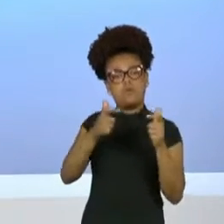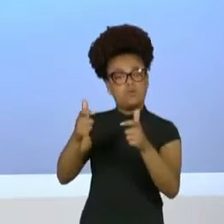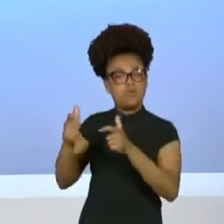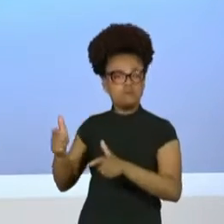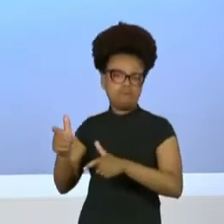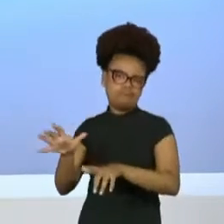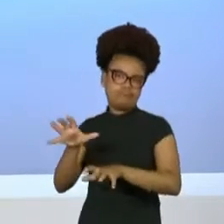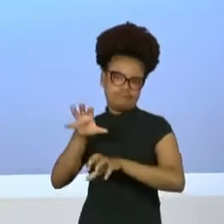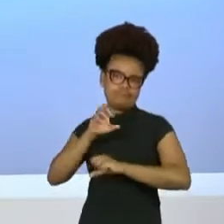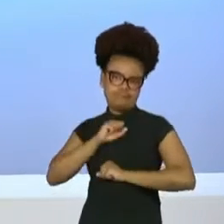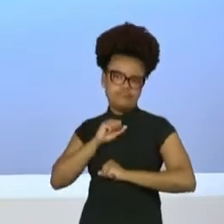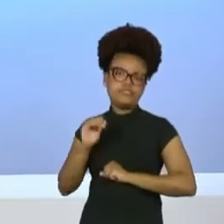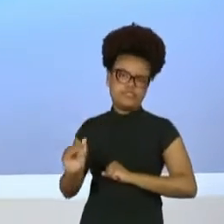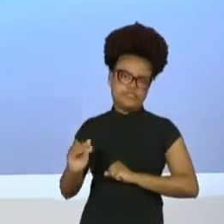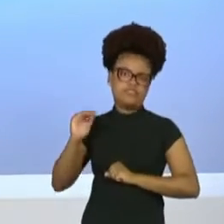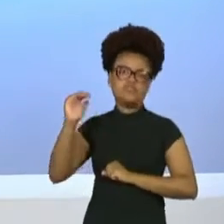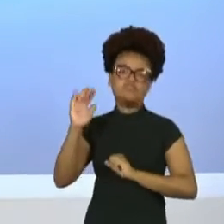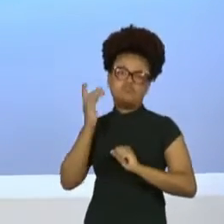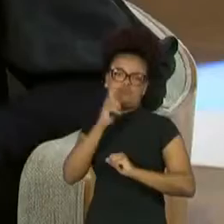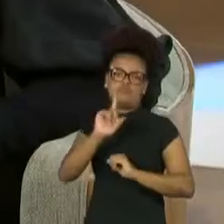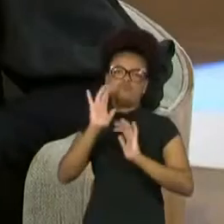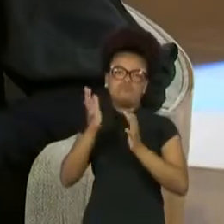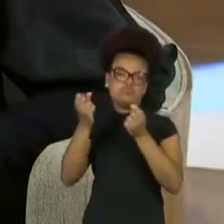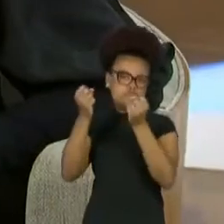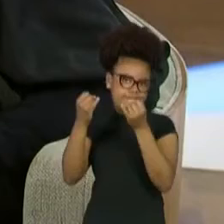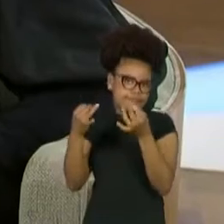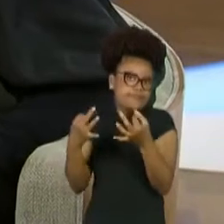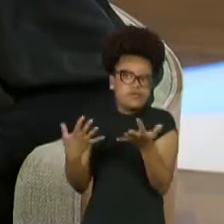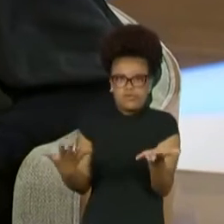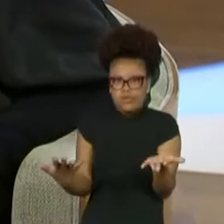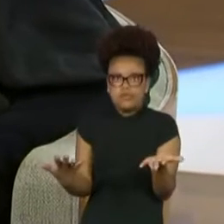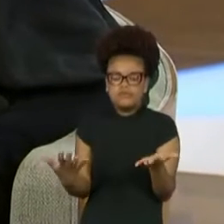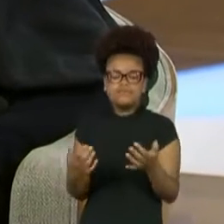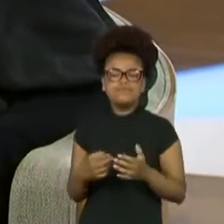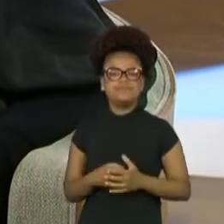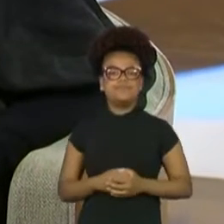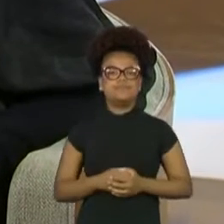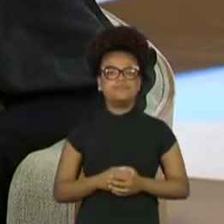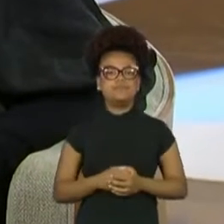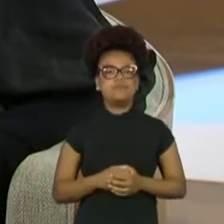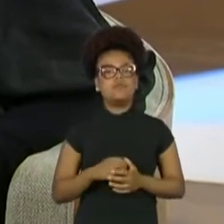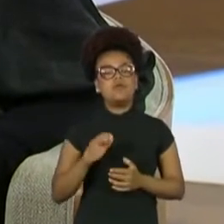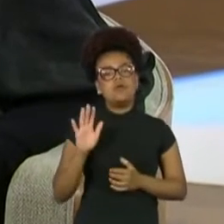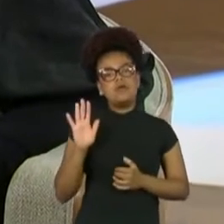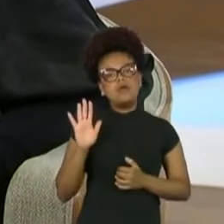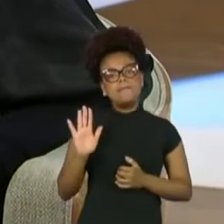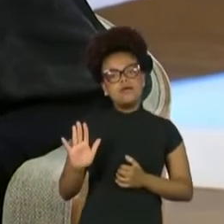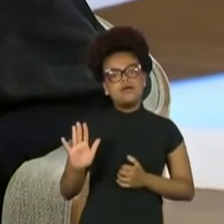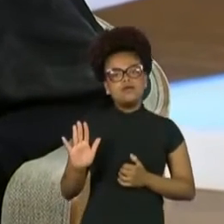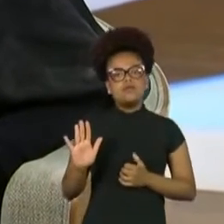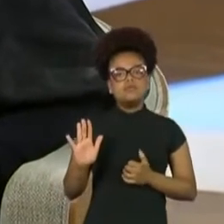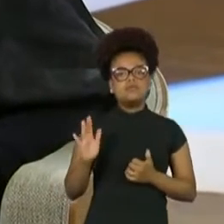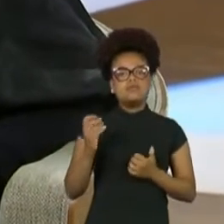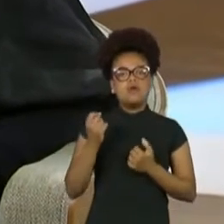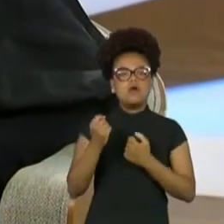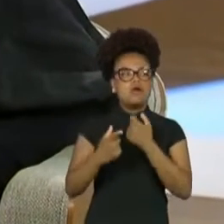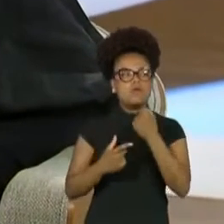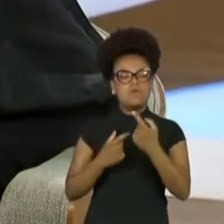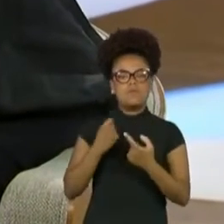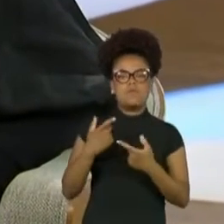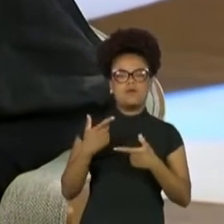você é? Você consegue? Em alguns aspectos, sim. Por exemplo,